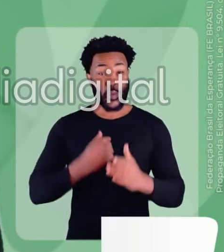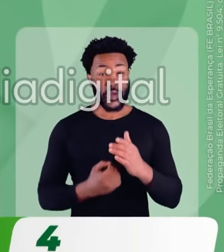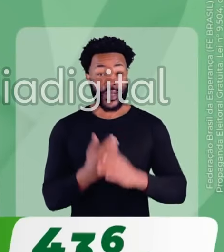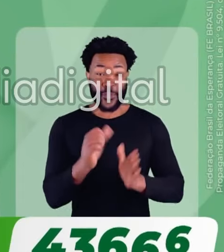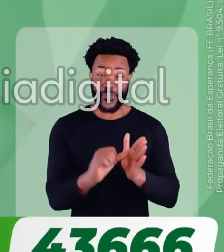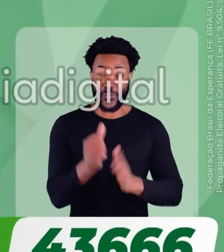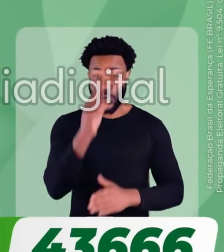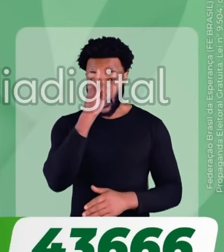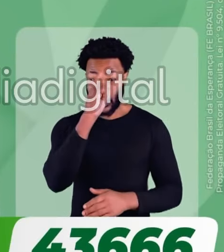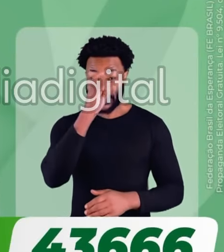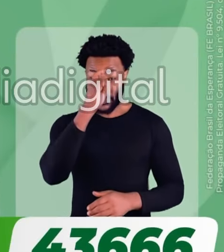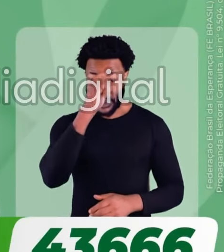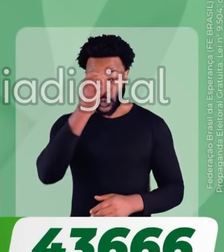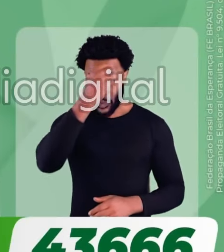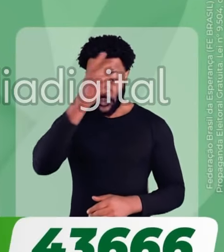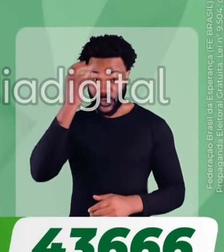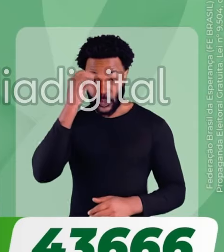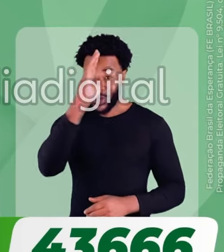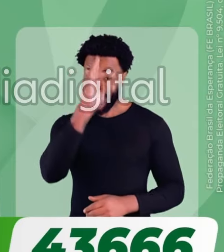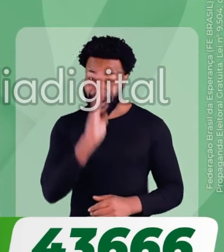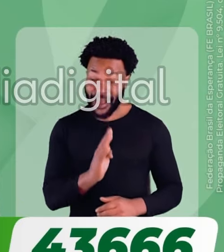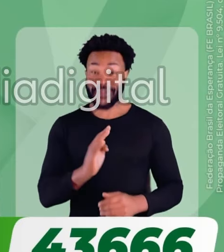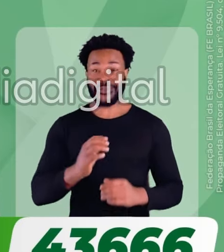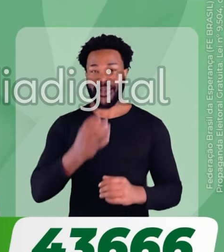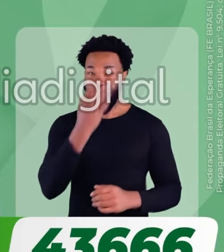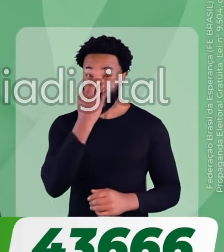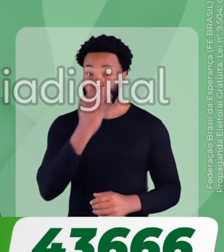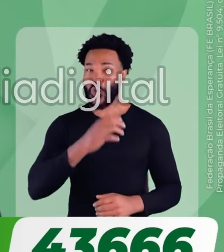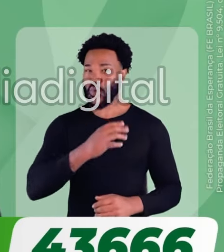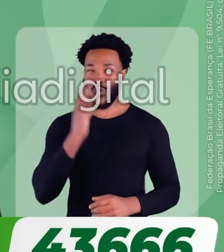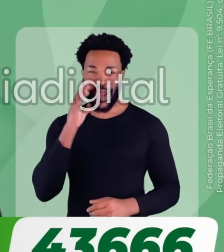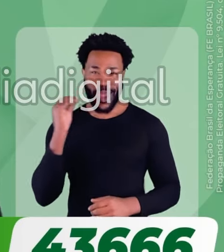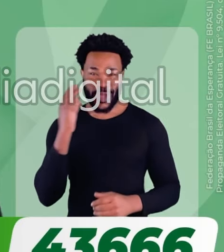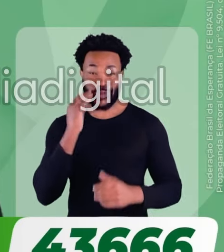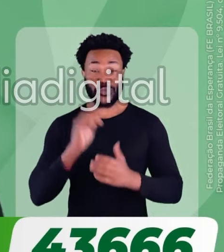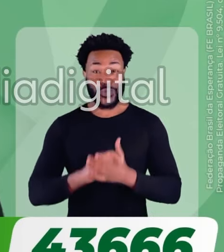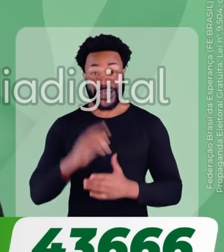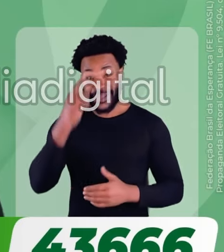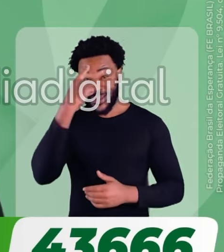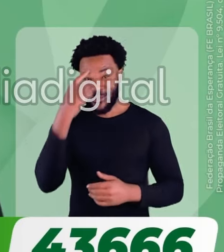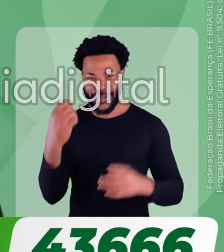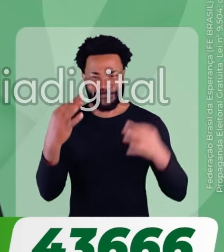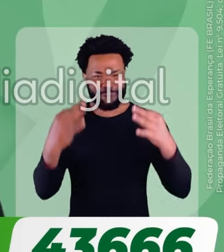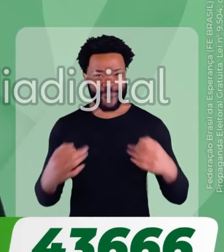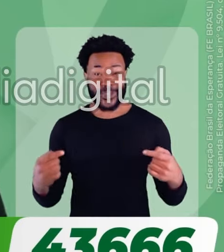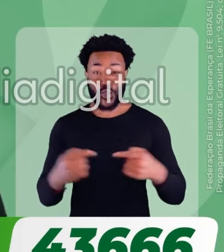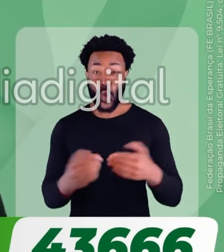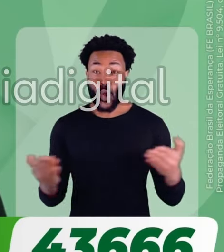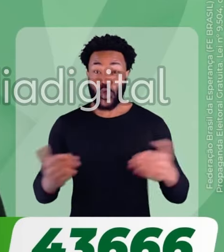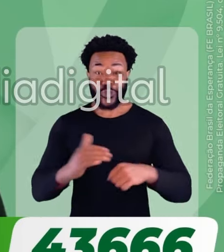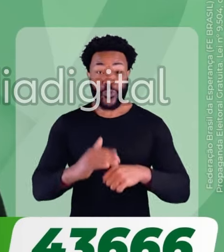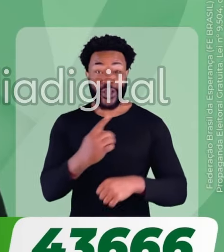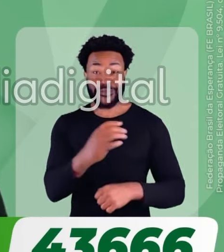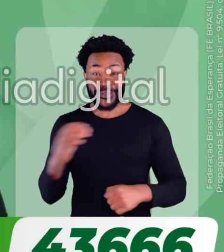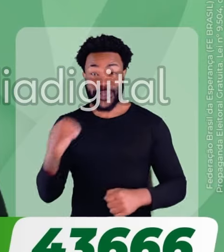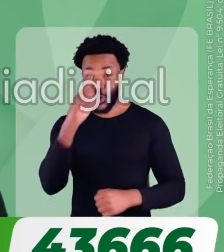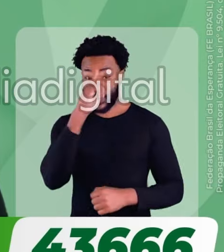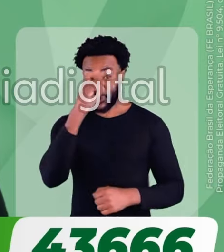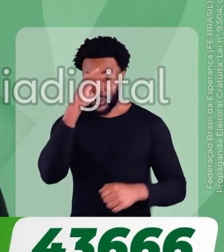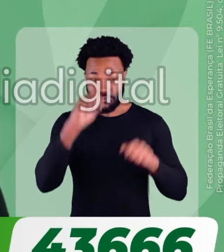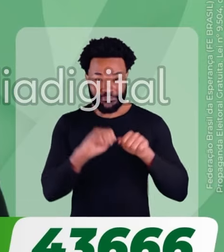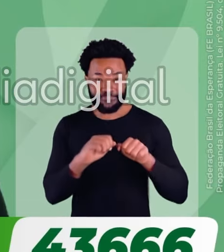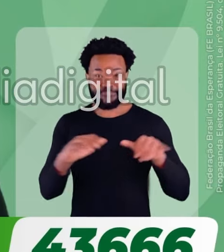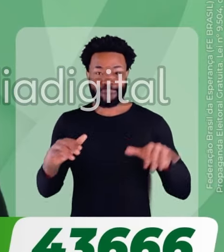Criei o primeiro hospital público gratuito para cães e gatos. Uma ideia que deu tão certo que hoje são mais de 100